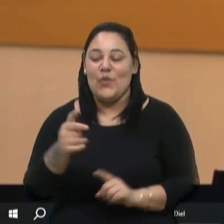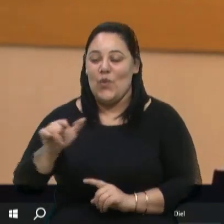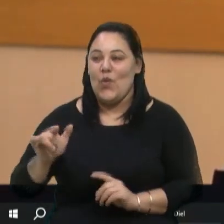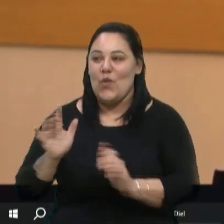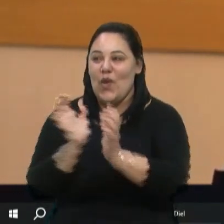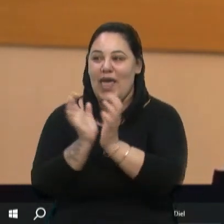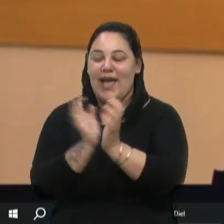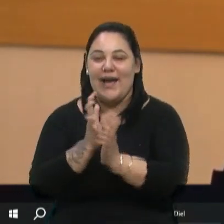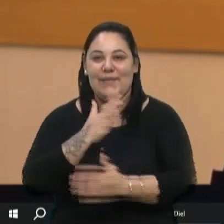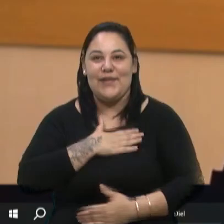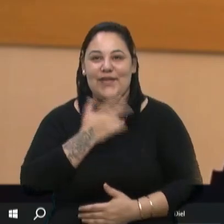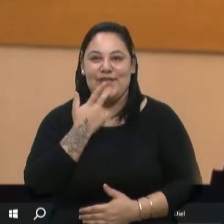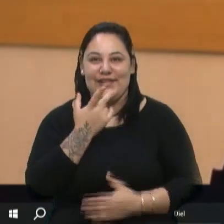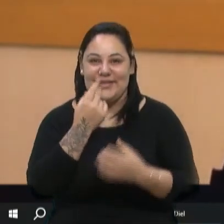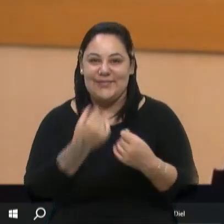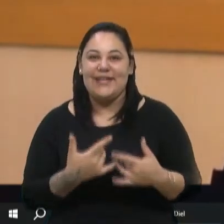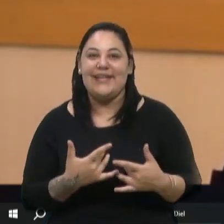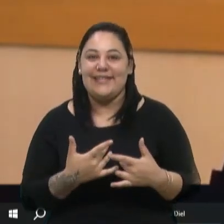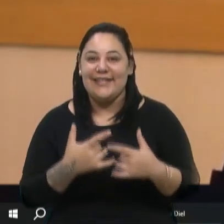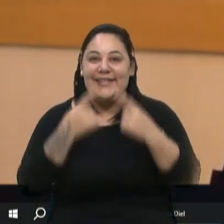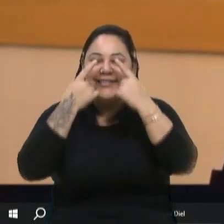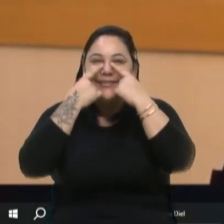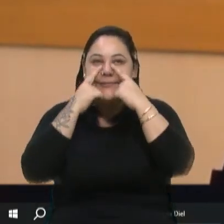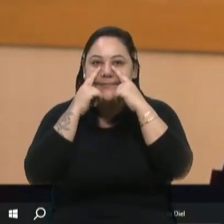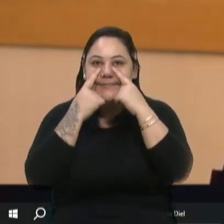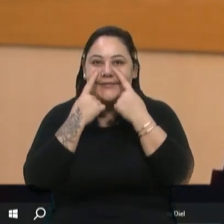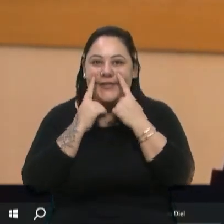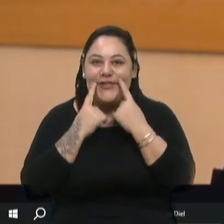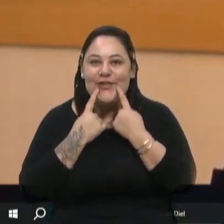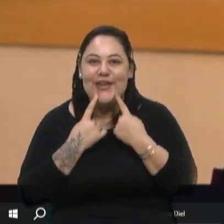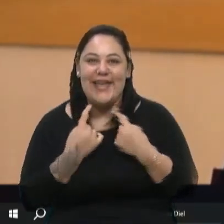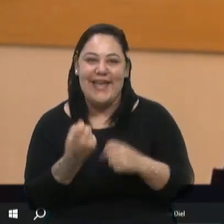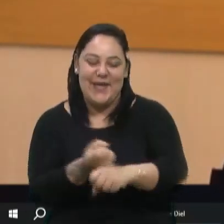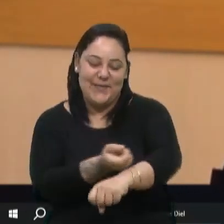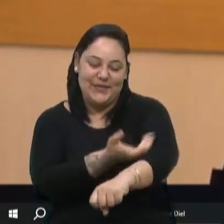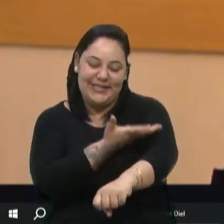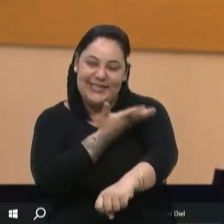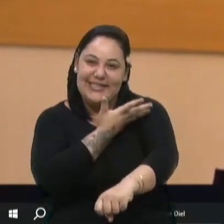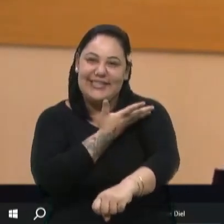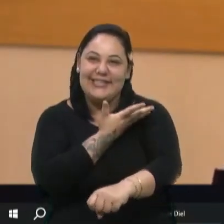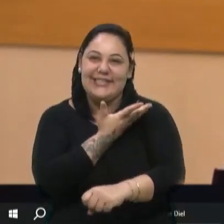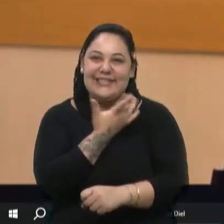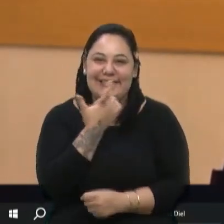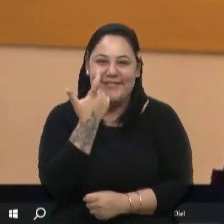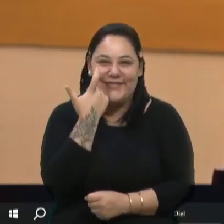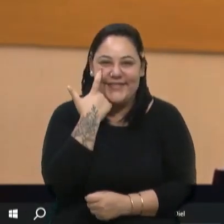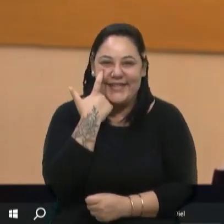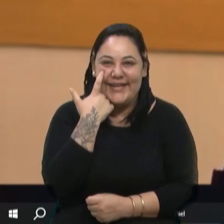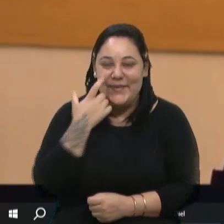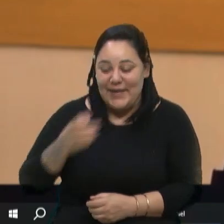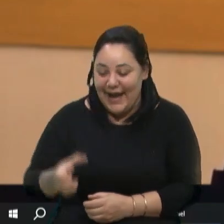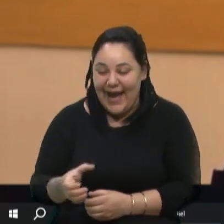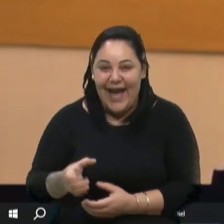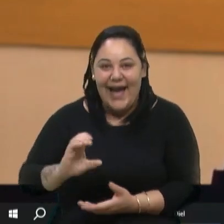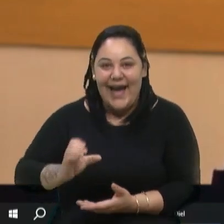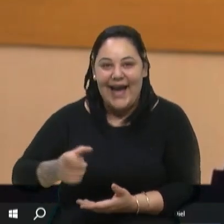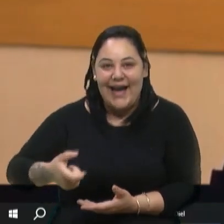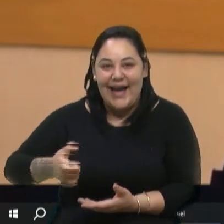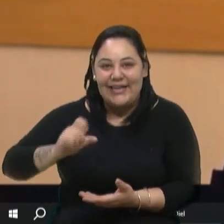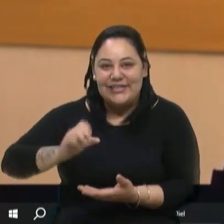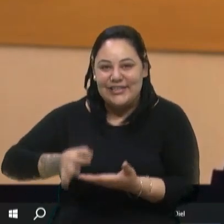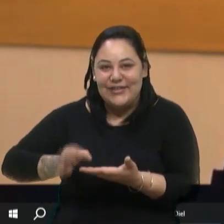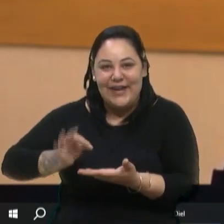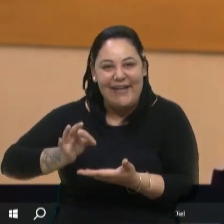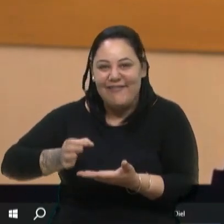colocando, eu cheguei a chorar de emoção, assim, de ver ele poder pentear o cabelo, ele poder pegar a xícara, né? Então foi um